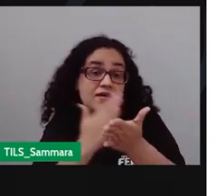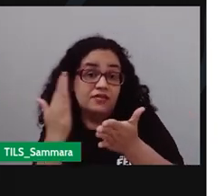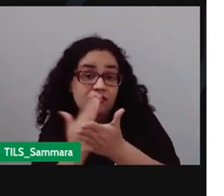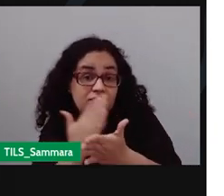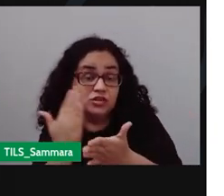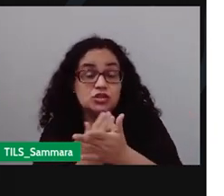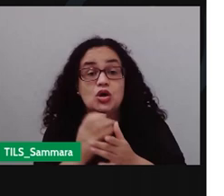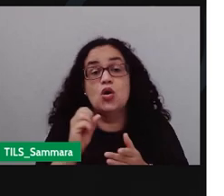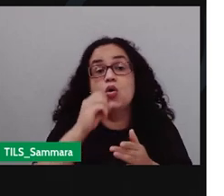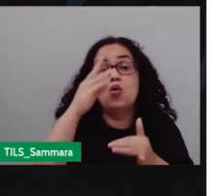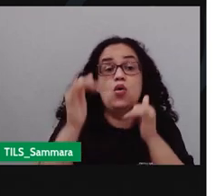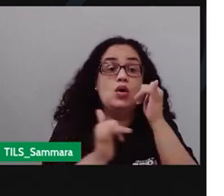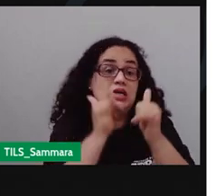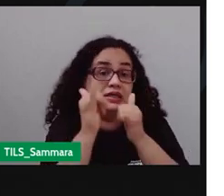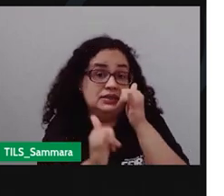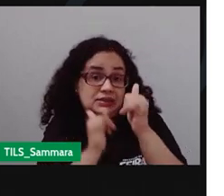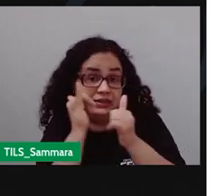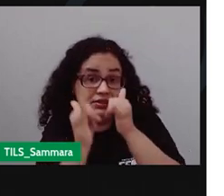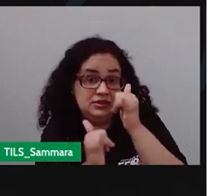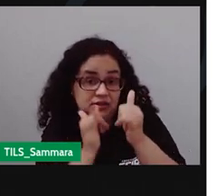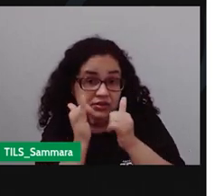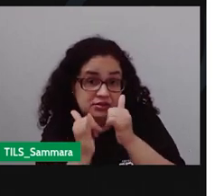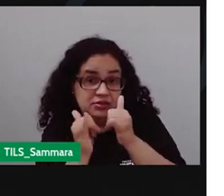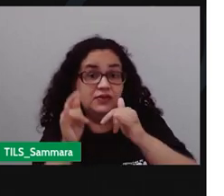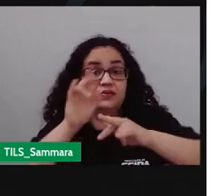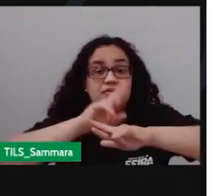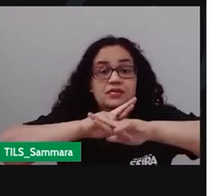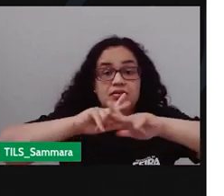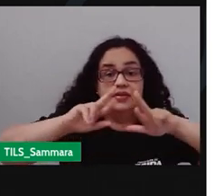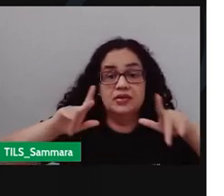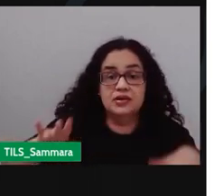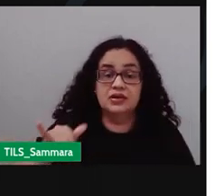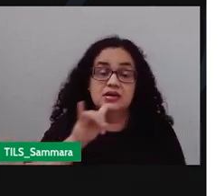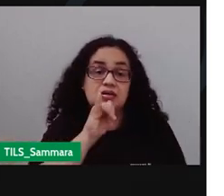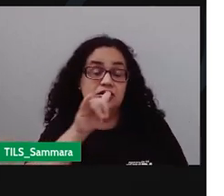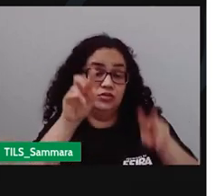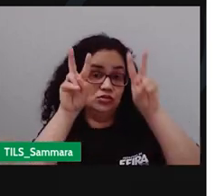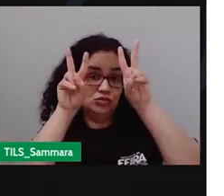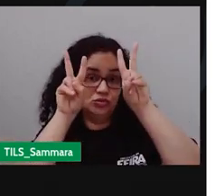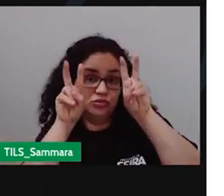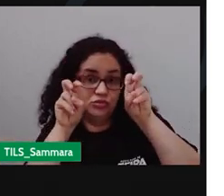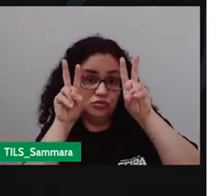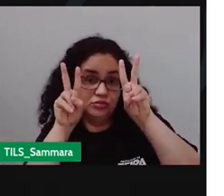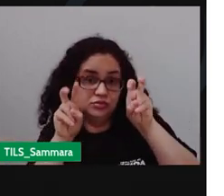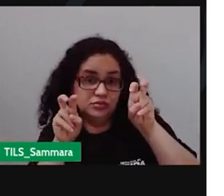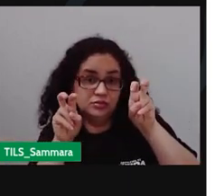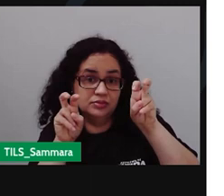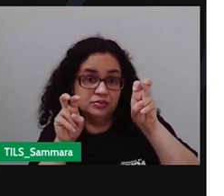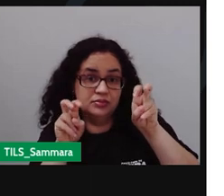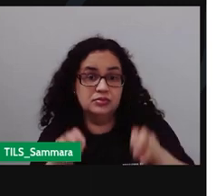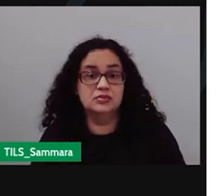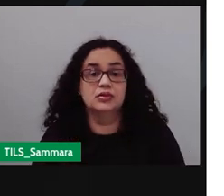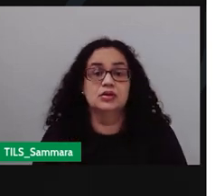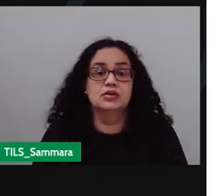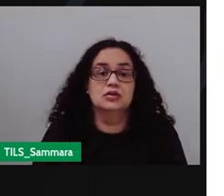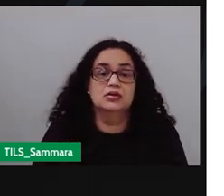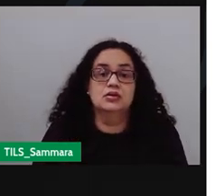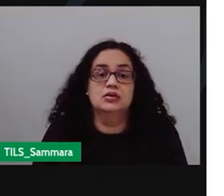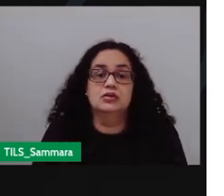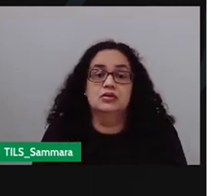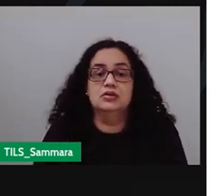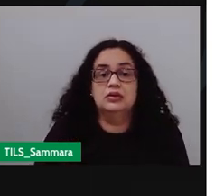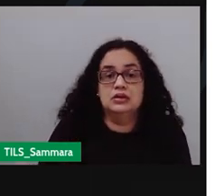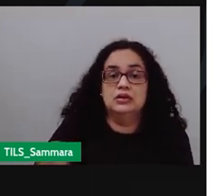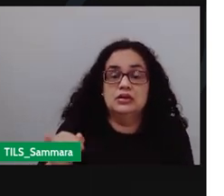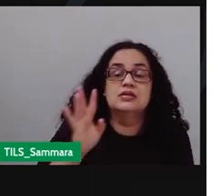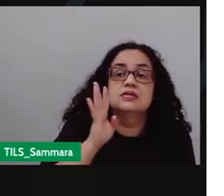vezes, ela é iniciada com um título que deve resumir o assunto abordado de maneira interessante que prenda a atenção